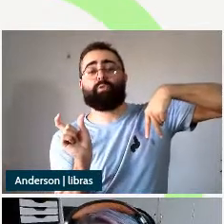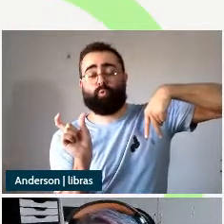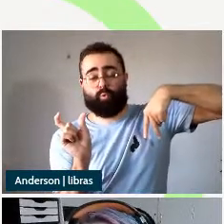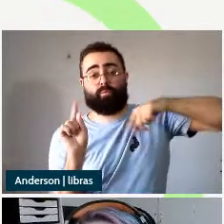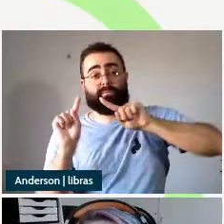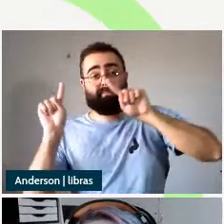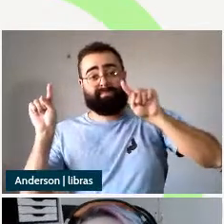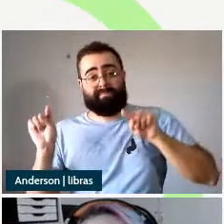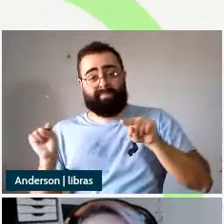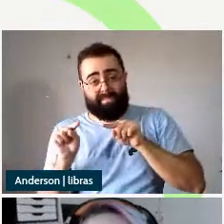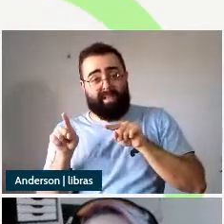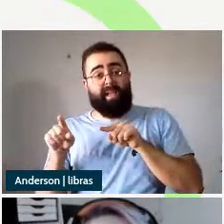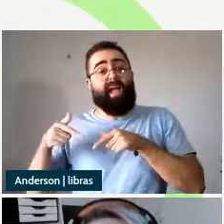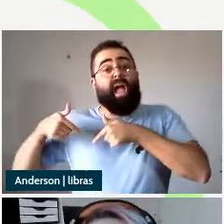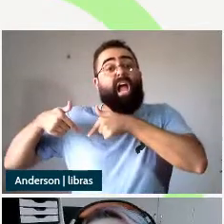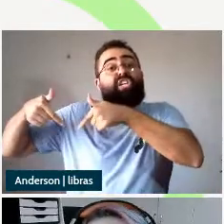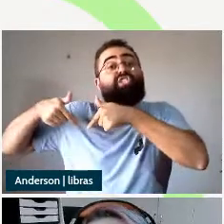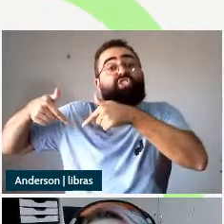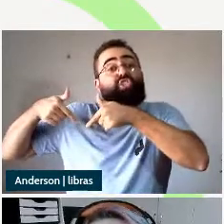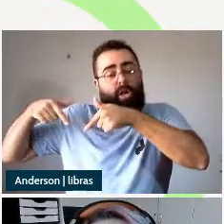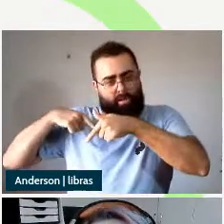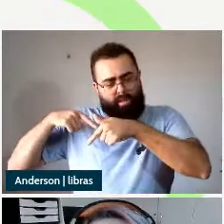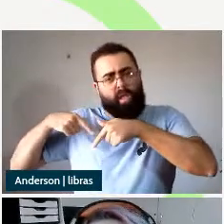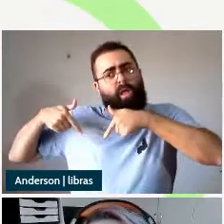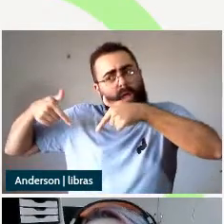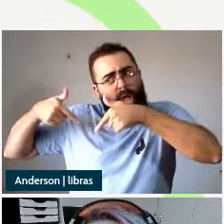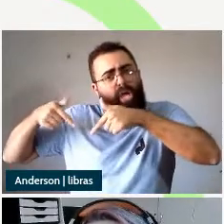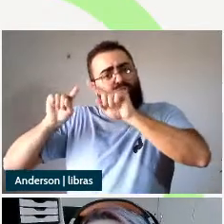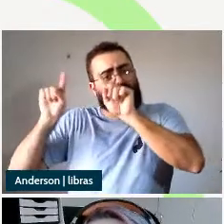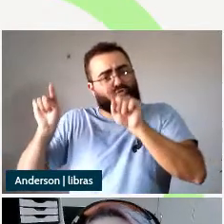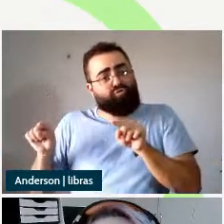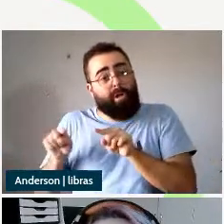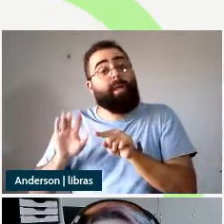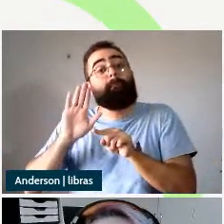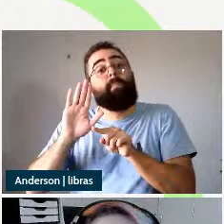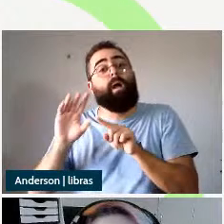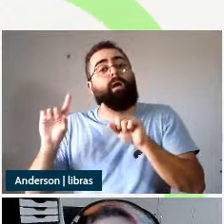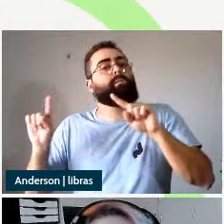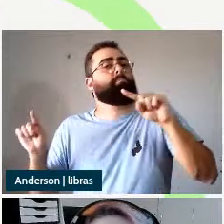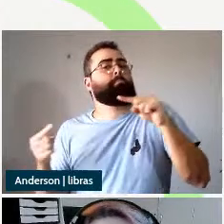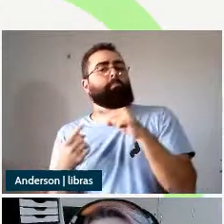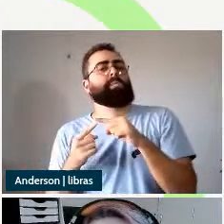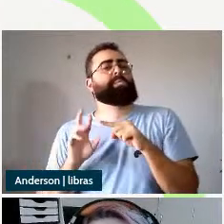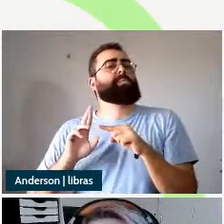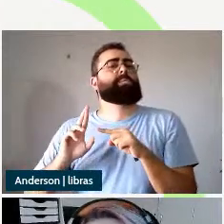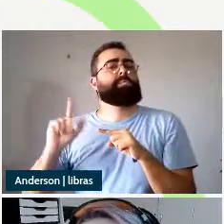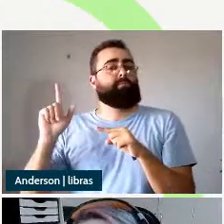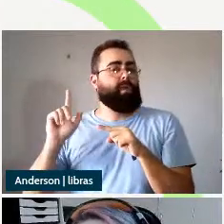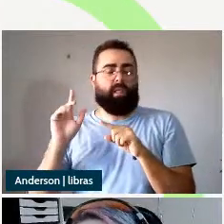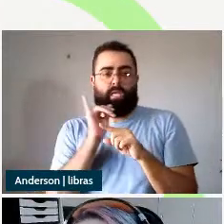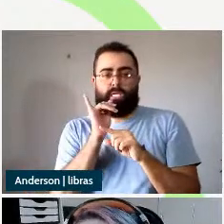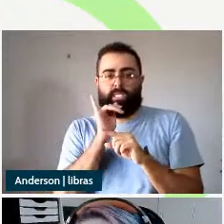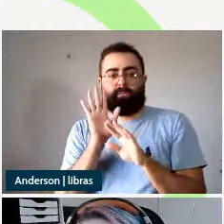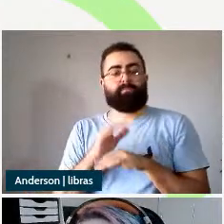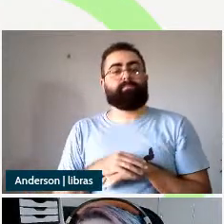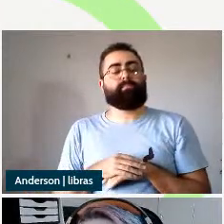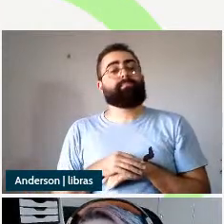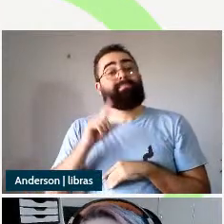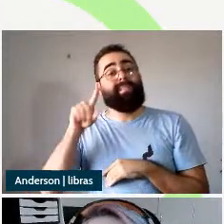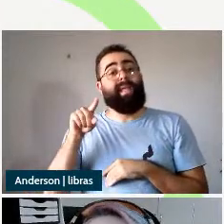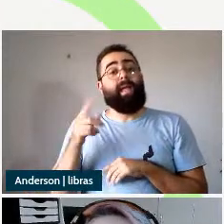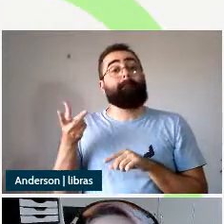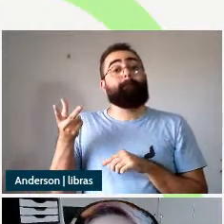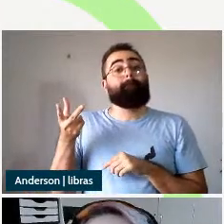licenciar a entrada de agente mas ele precisa ser feito através de outro mecanismo no caso vai ser por uma preposição